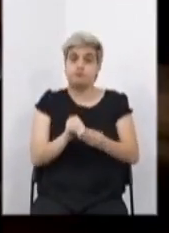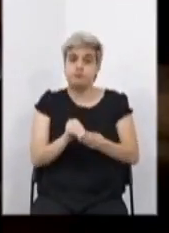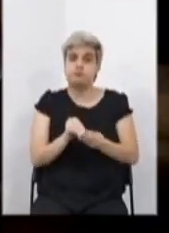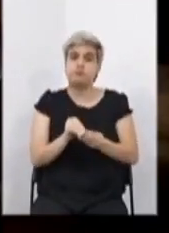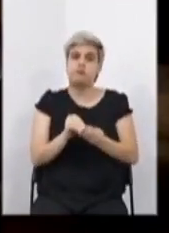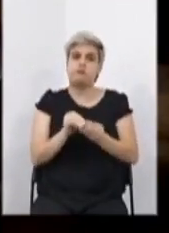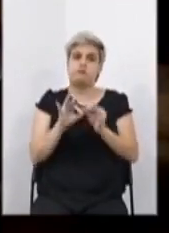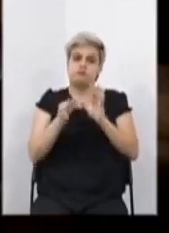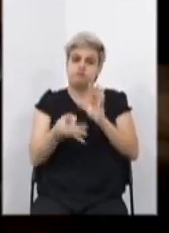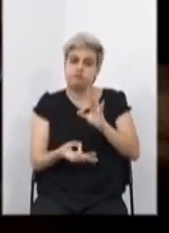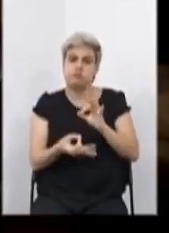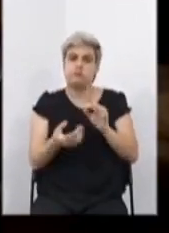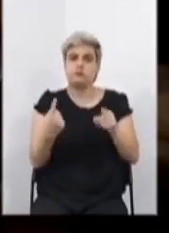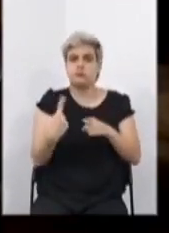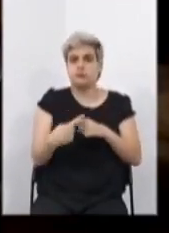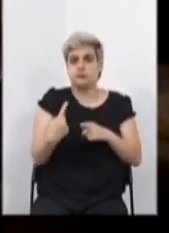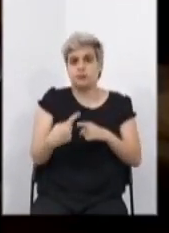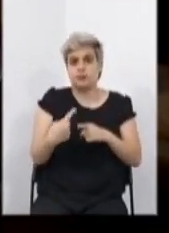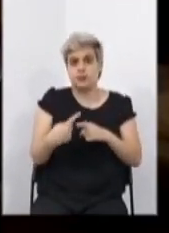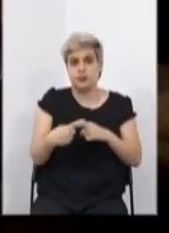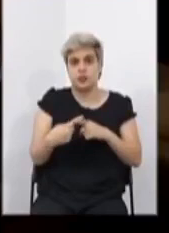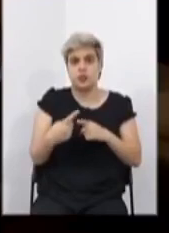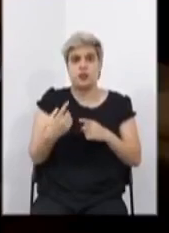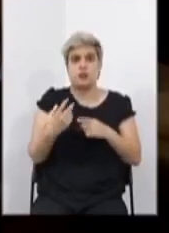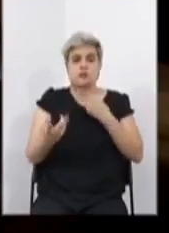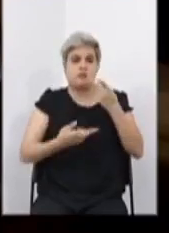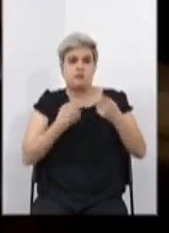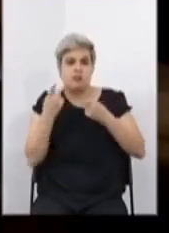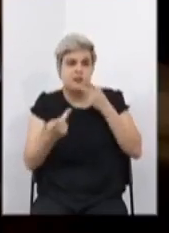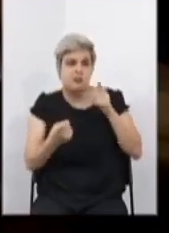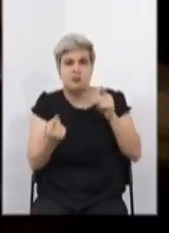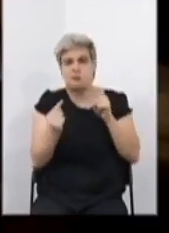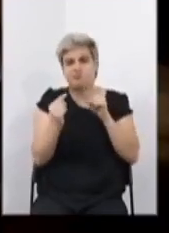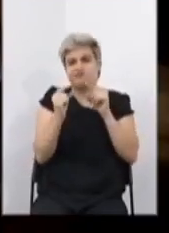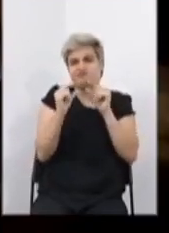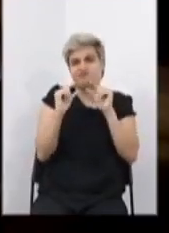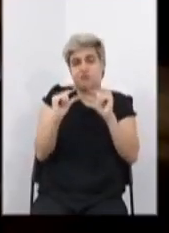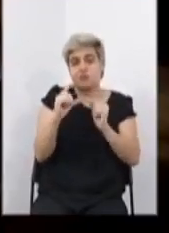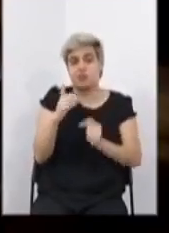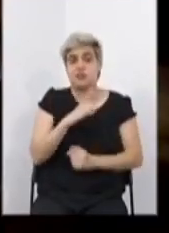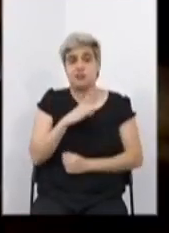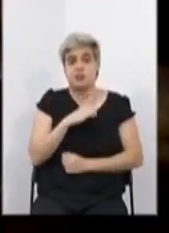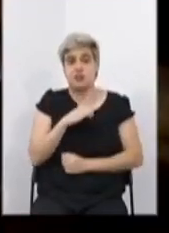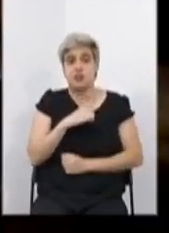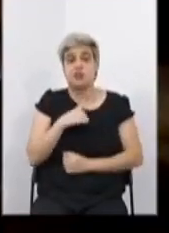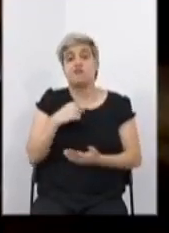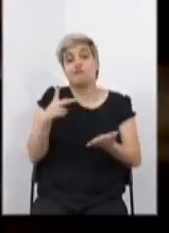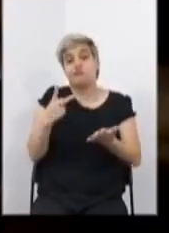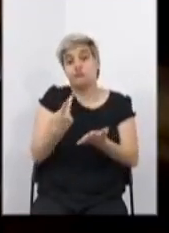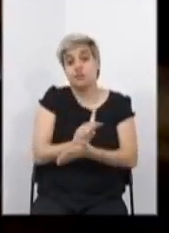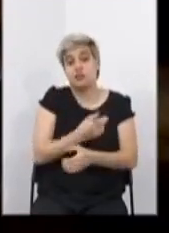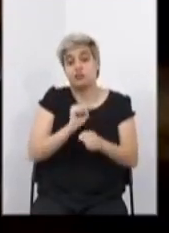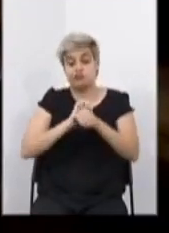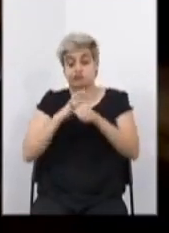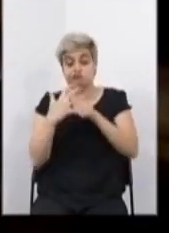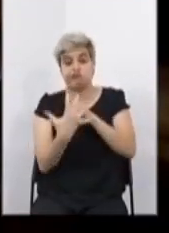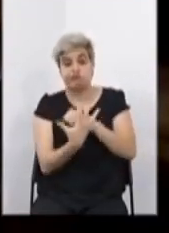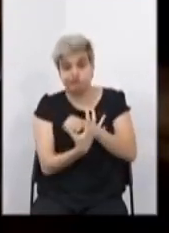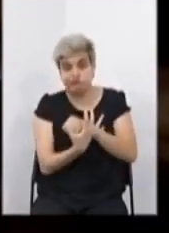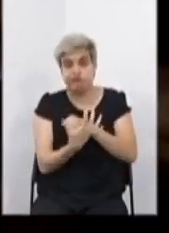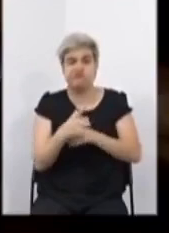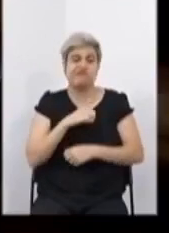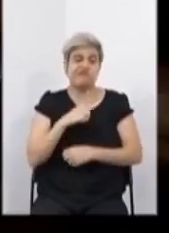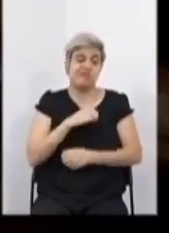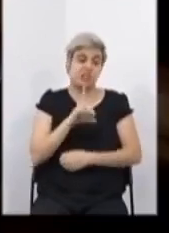poucas palavras, porque não comuniquei abertamente, eu tive aí, eu fui contaminado pelo vírus da Covid, passei